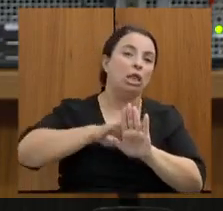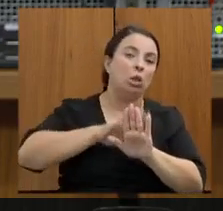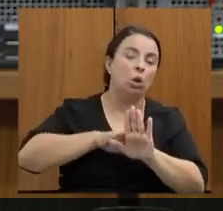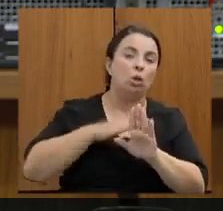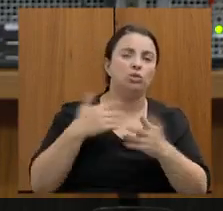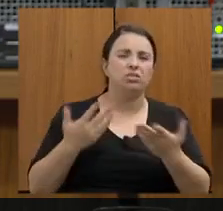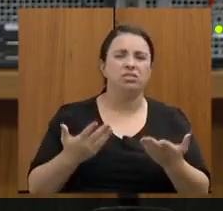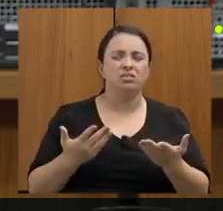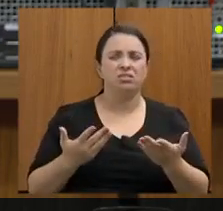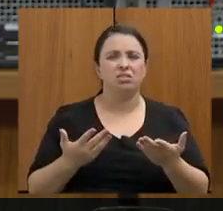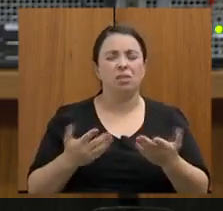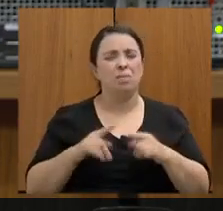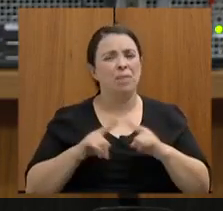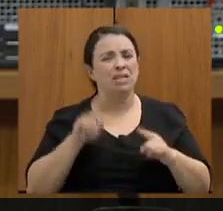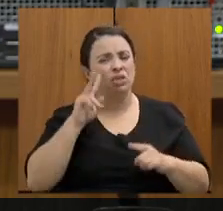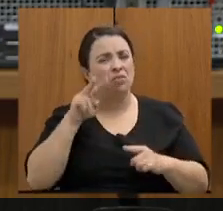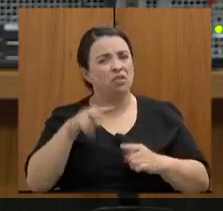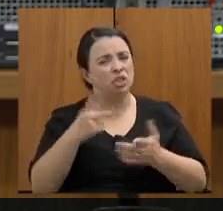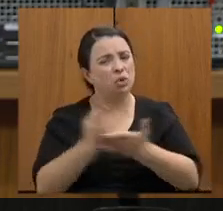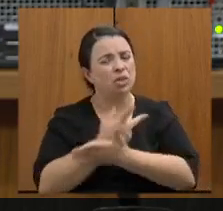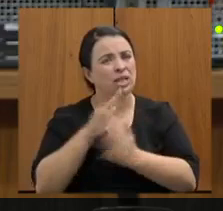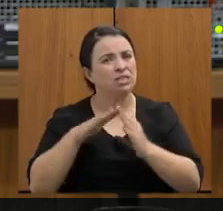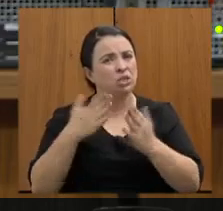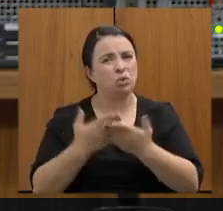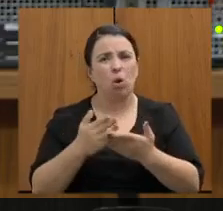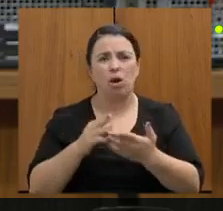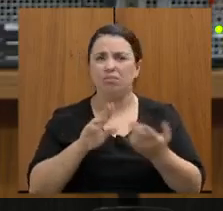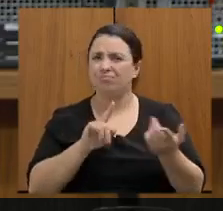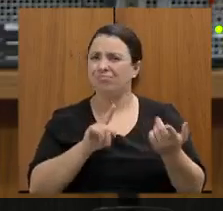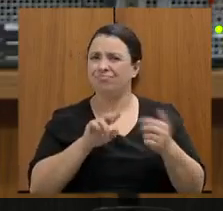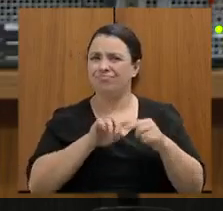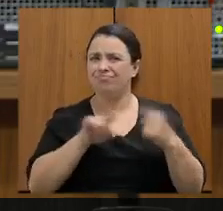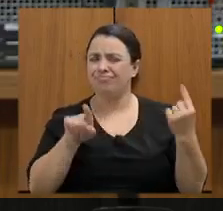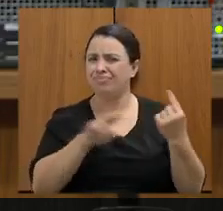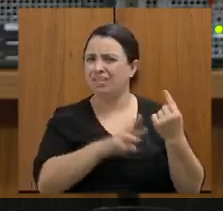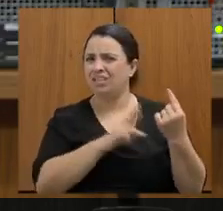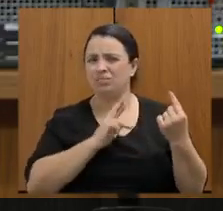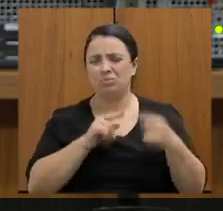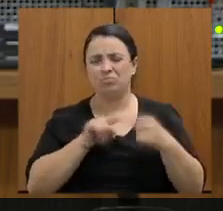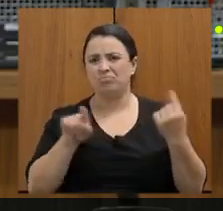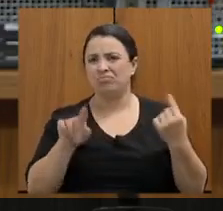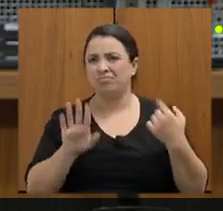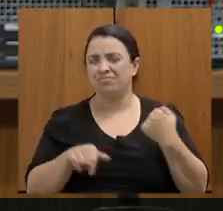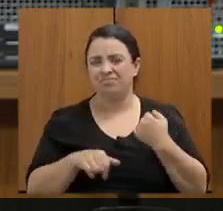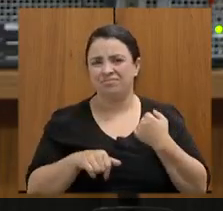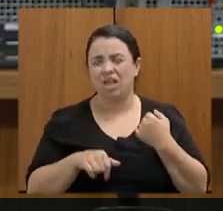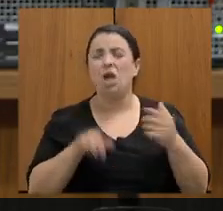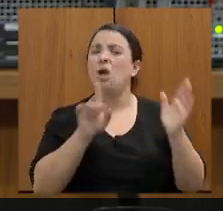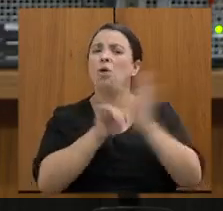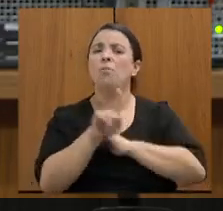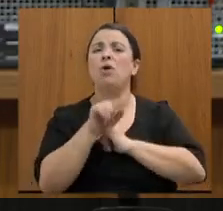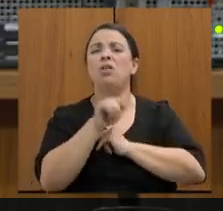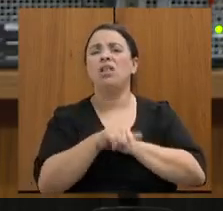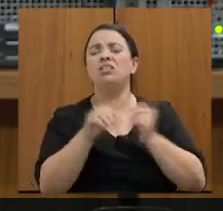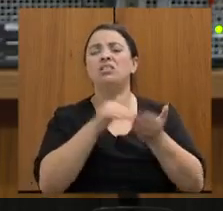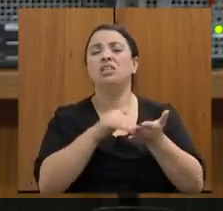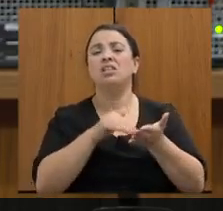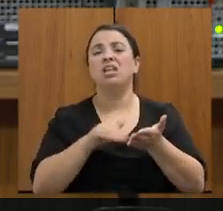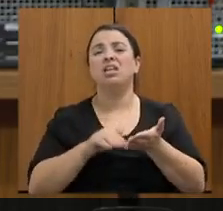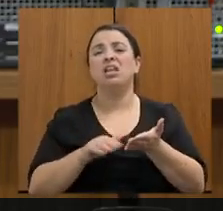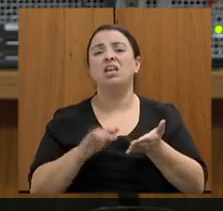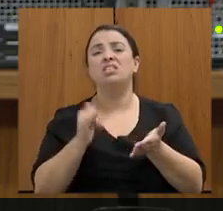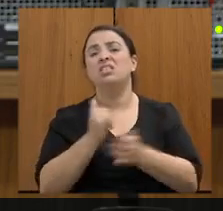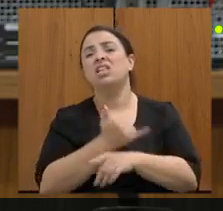quais as penalidades para o professor que atuar no sentido contrário disso o que a secretaria pretende fazer para